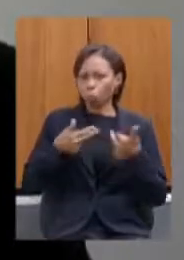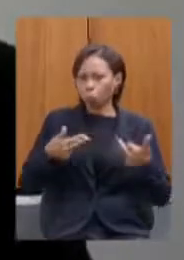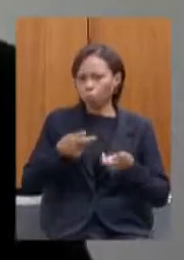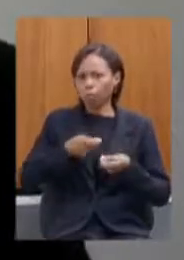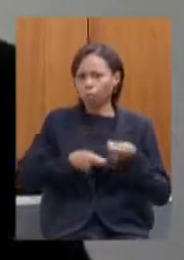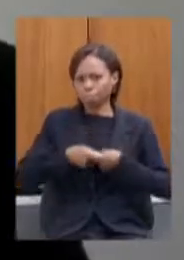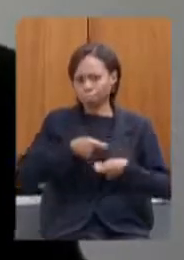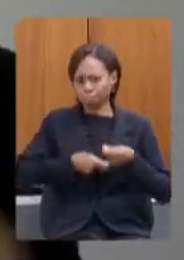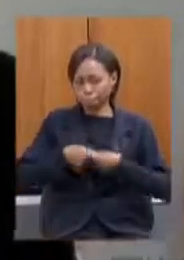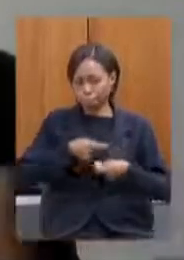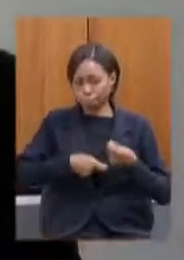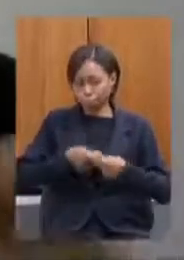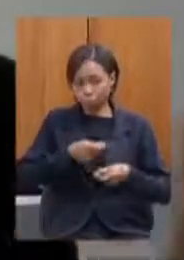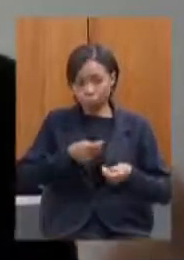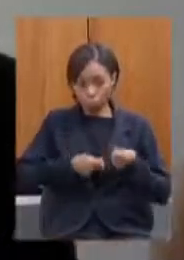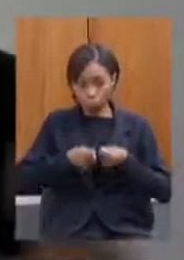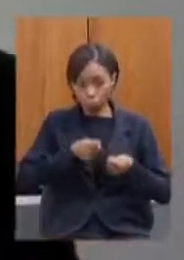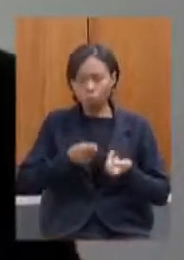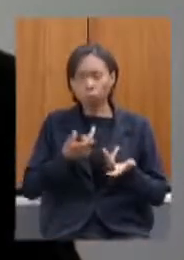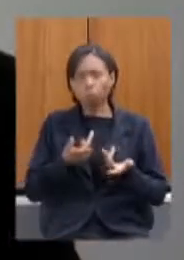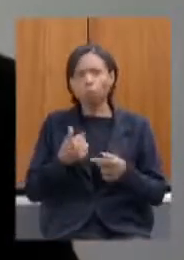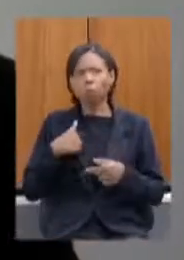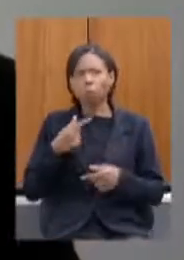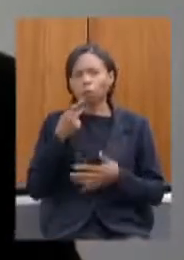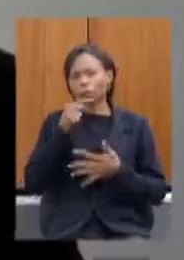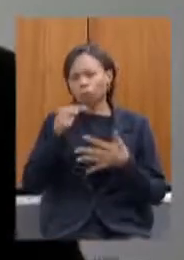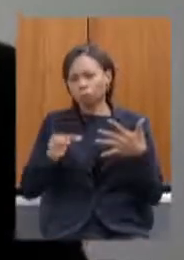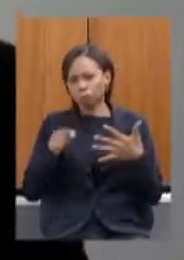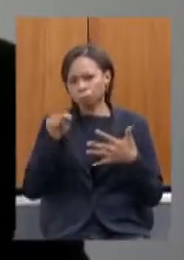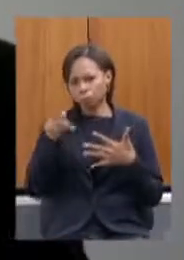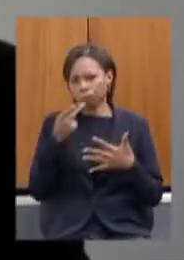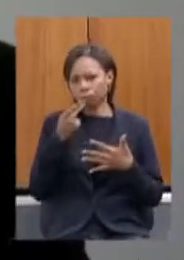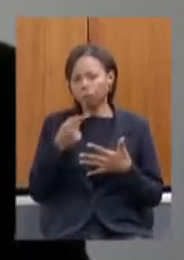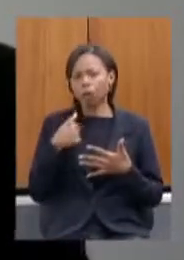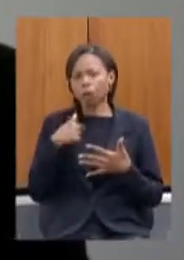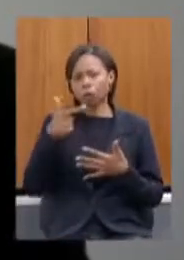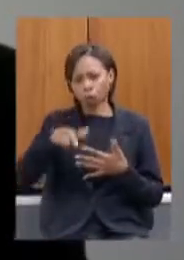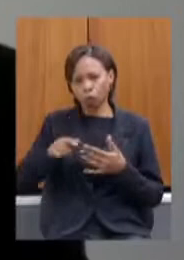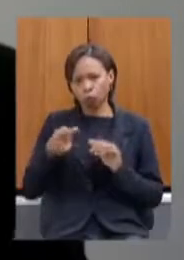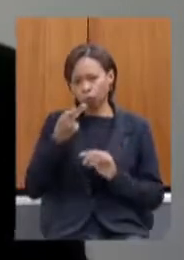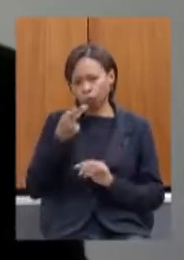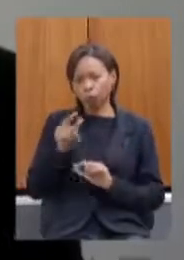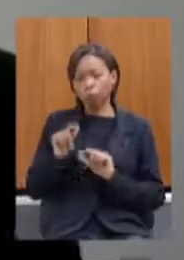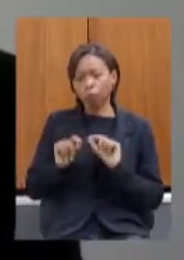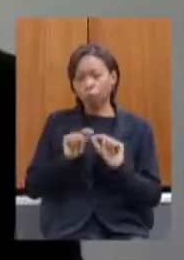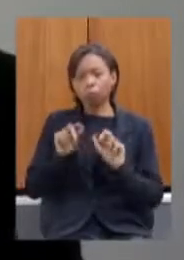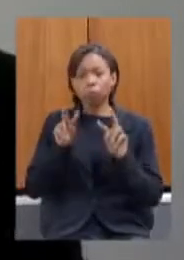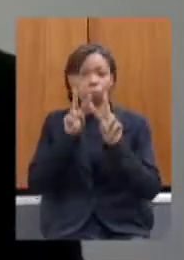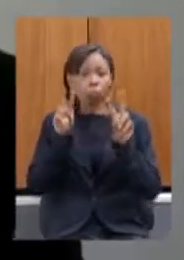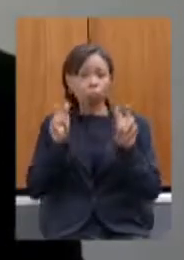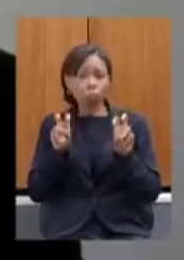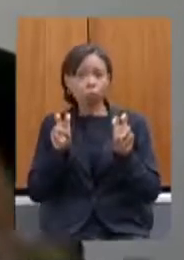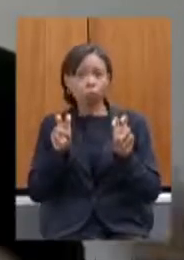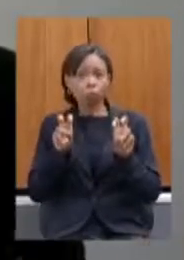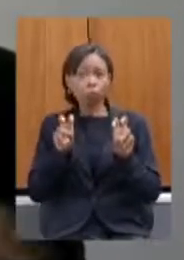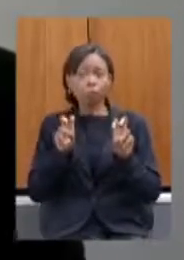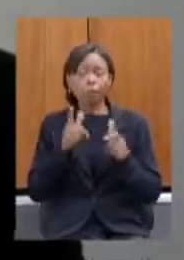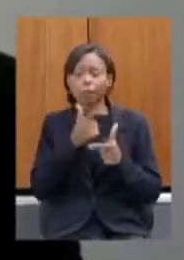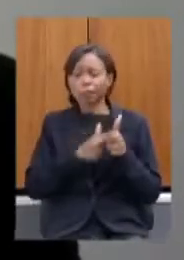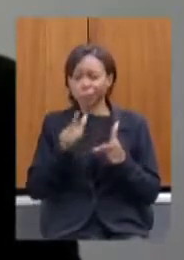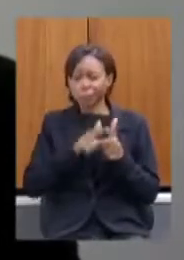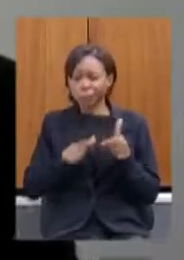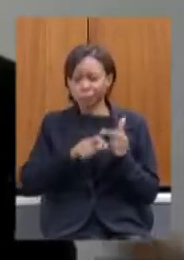eu vou endossar alguns pontos que o senhor colocou a questão a guerra fiscal